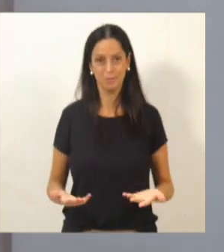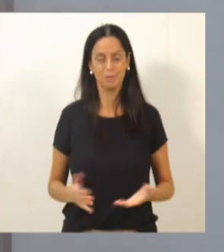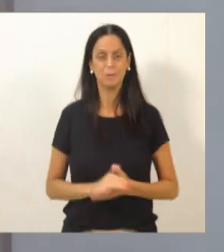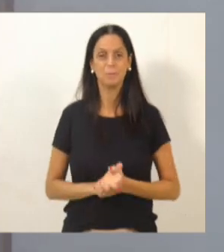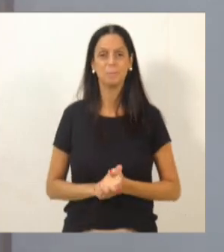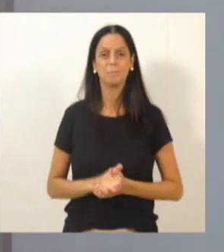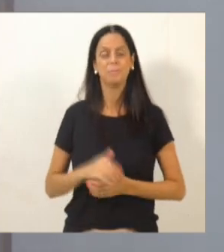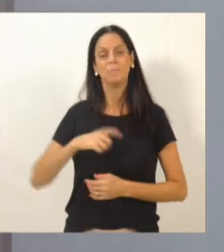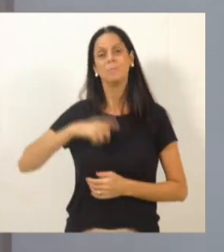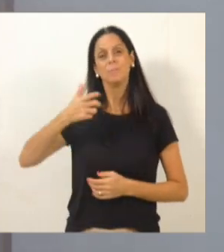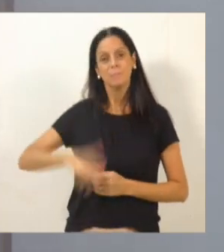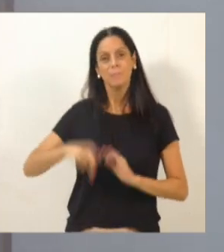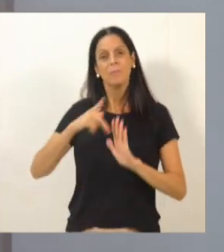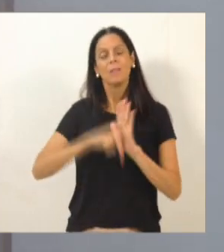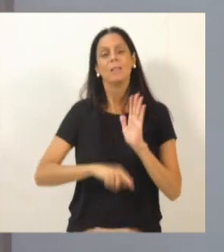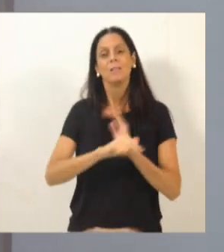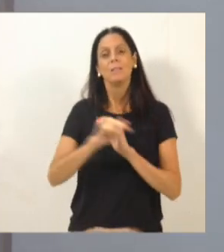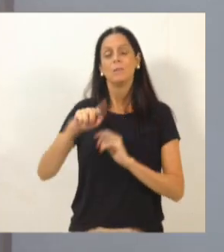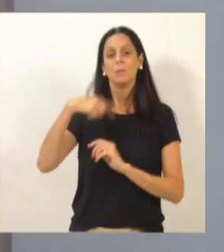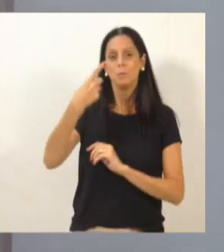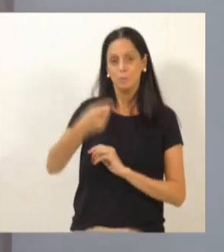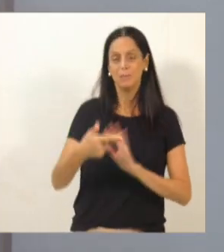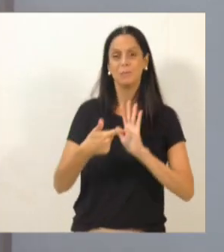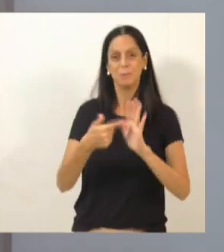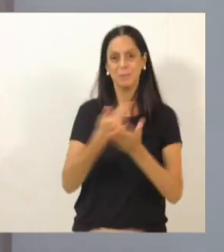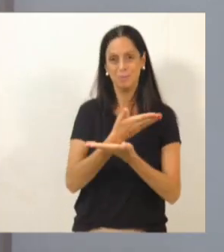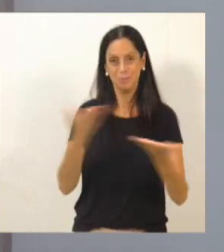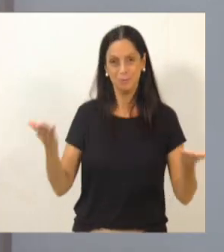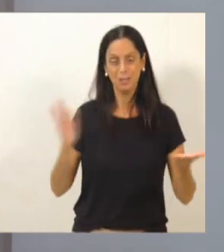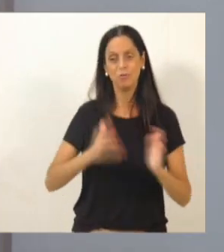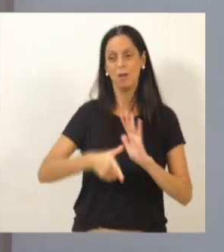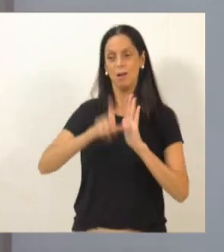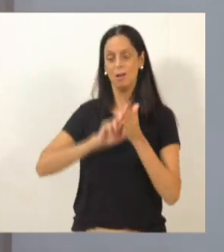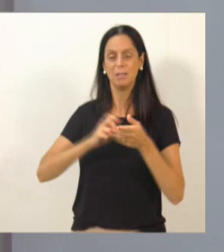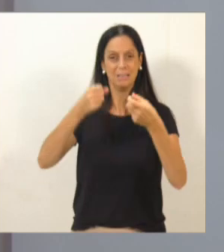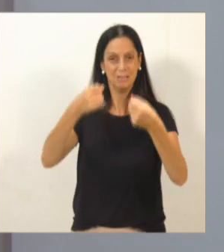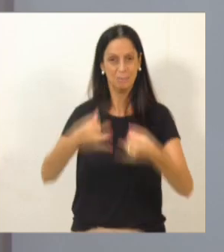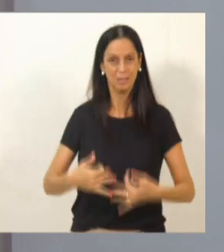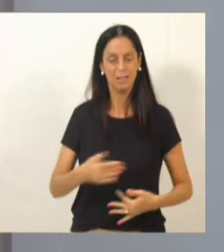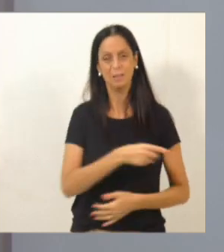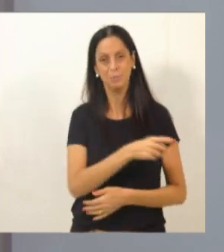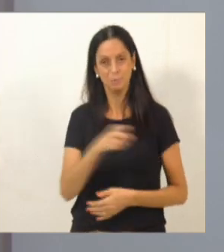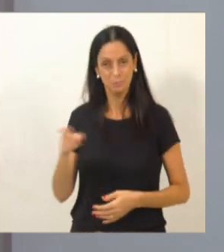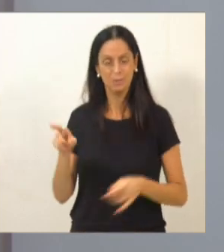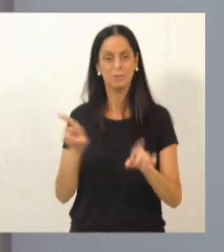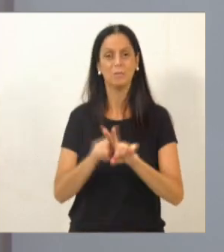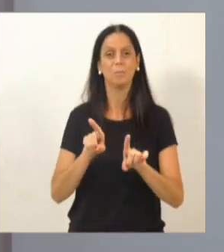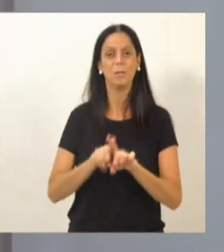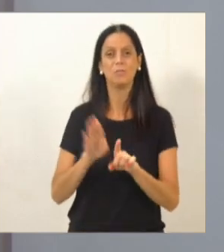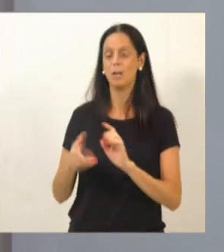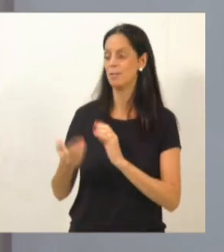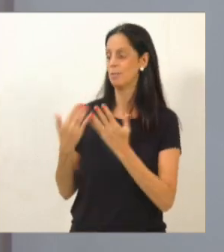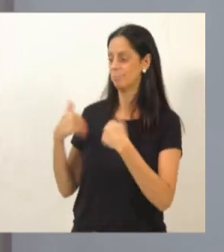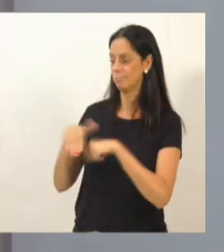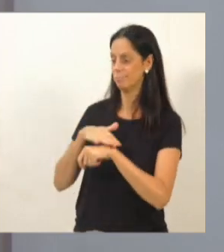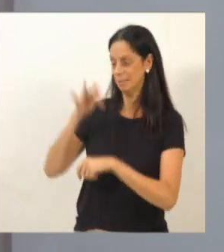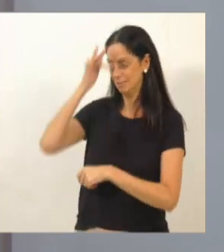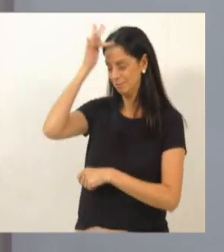que a gente deve trazer na semana que vem. Eu até tinha mencionado aqui, tinha até citado o vereador Fernando Manta, ao que a gente estava